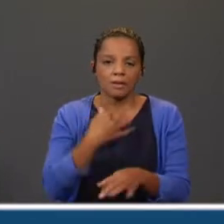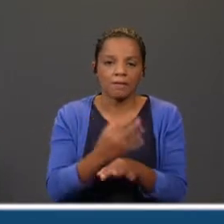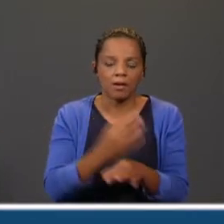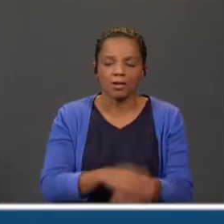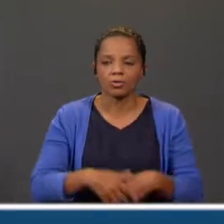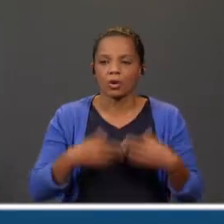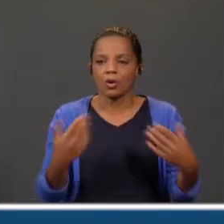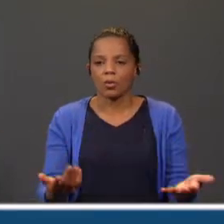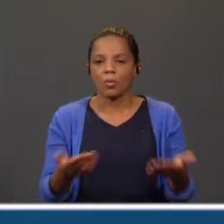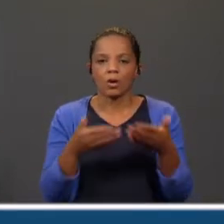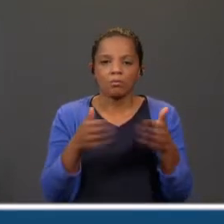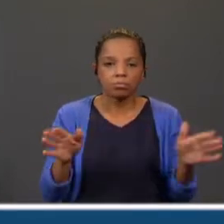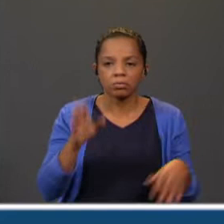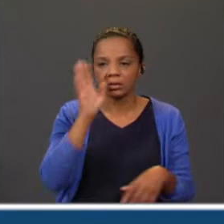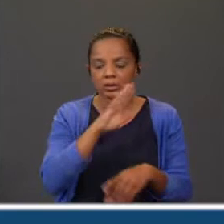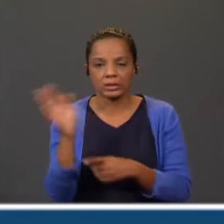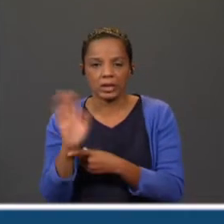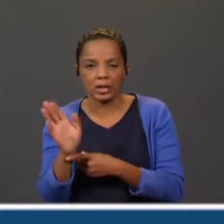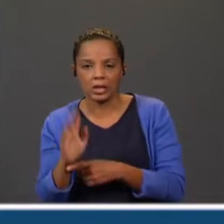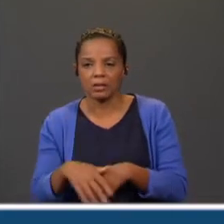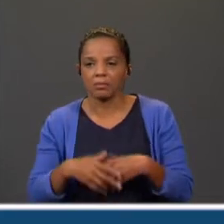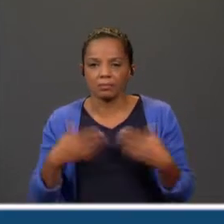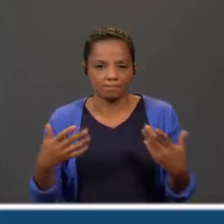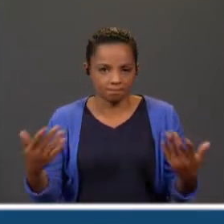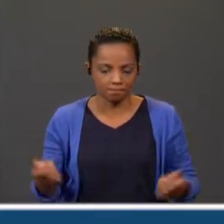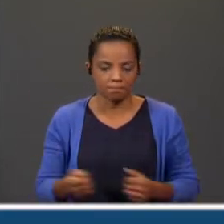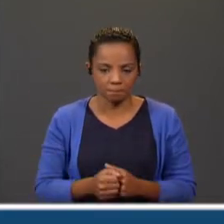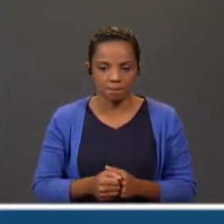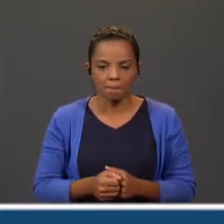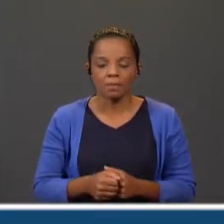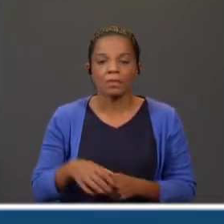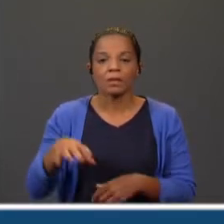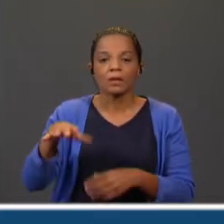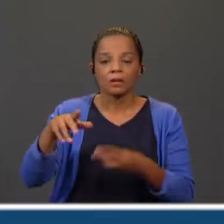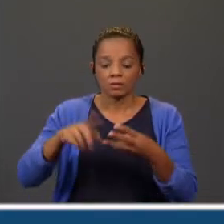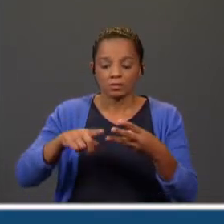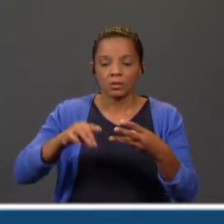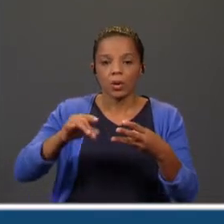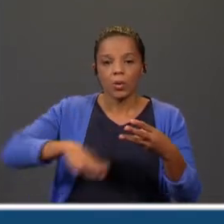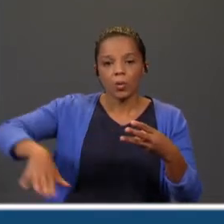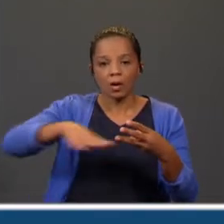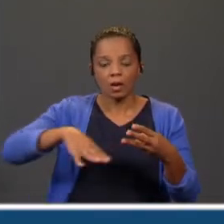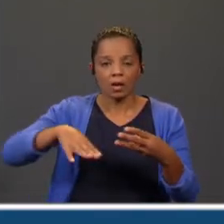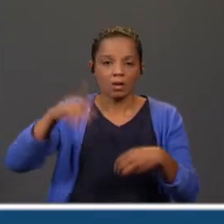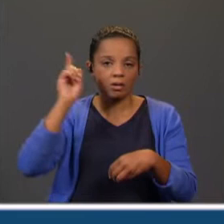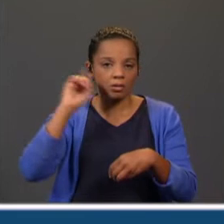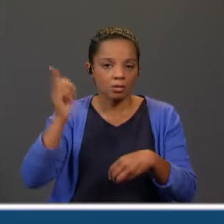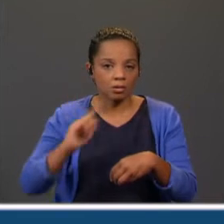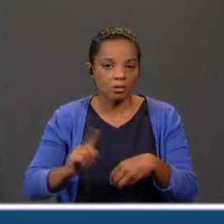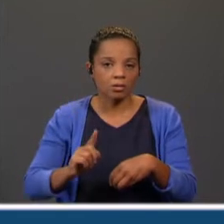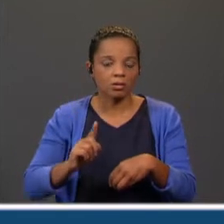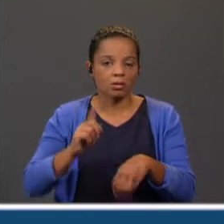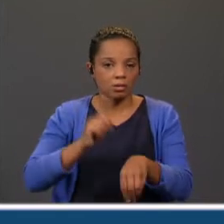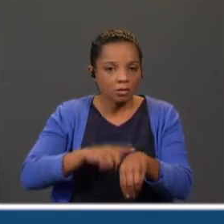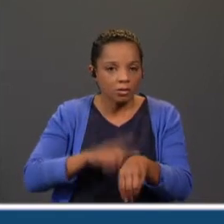inauguração, se é uma ida ao cinema. O local e data e hora do evento,